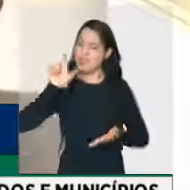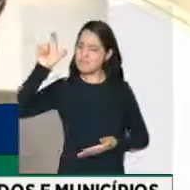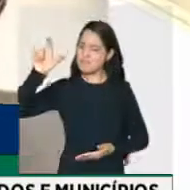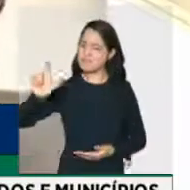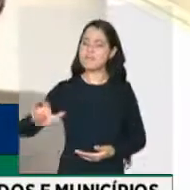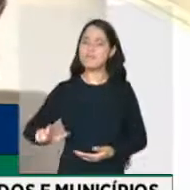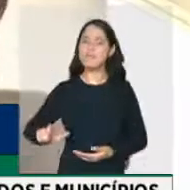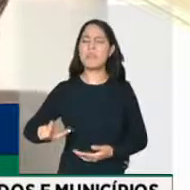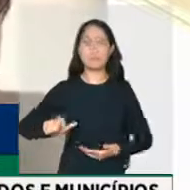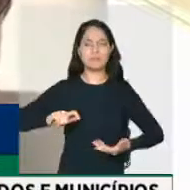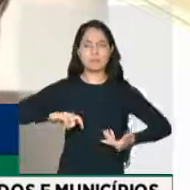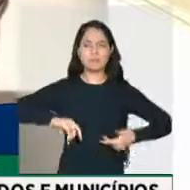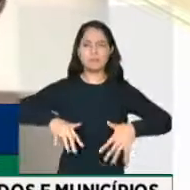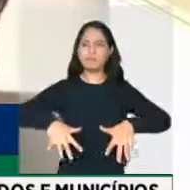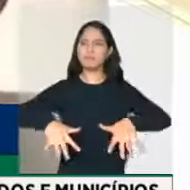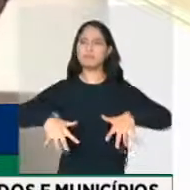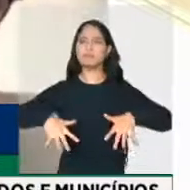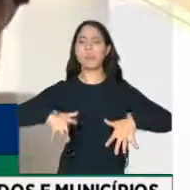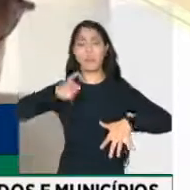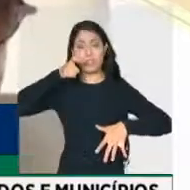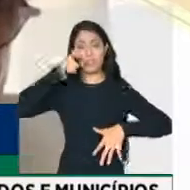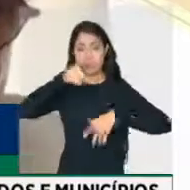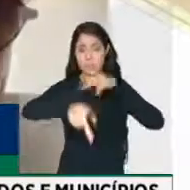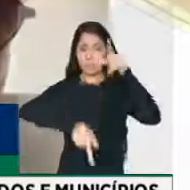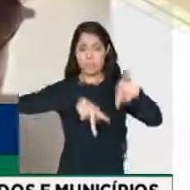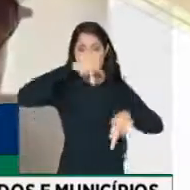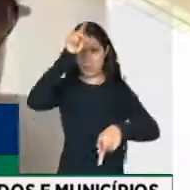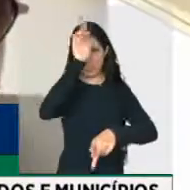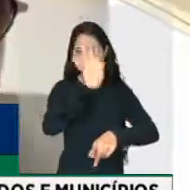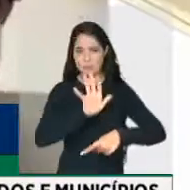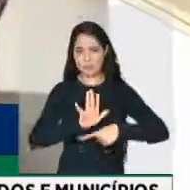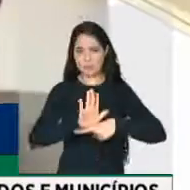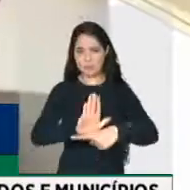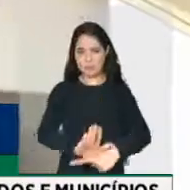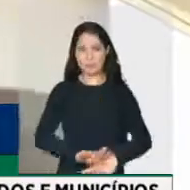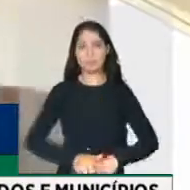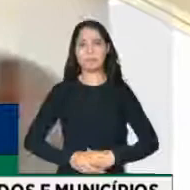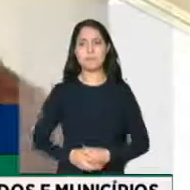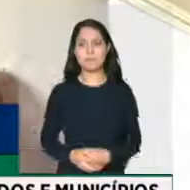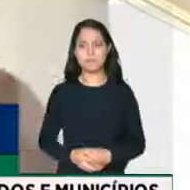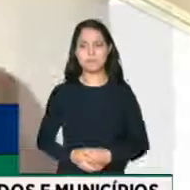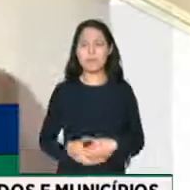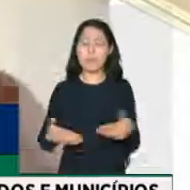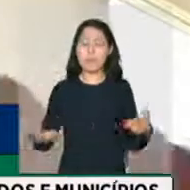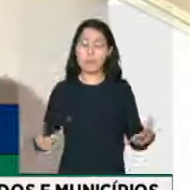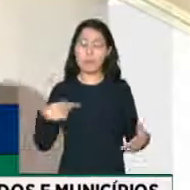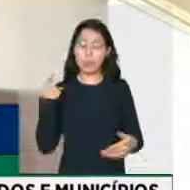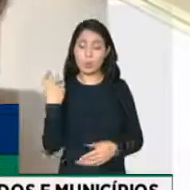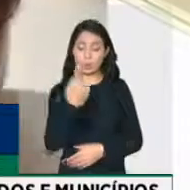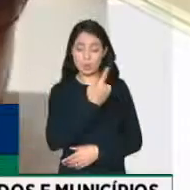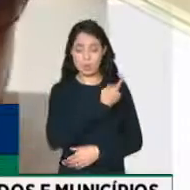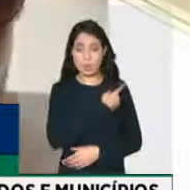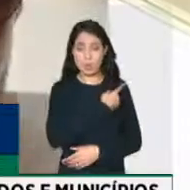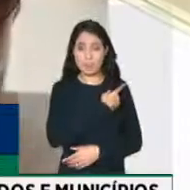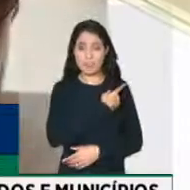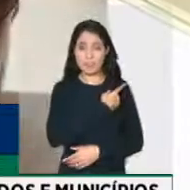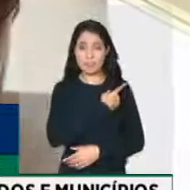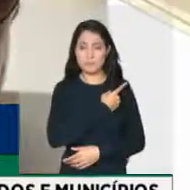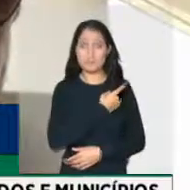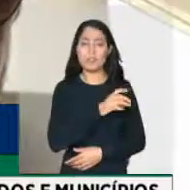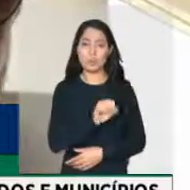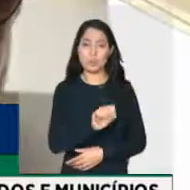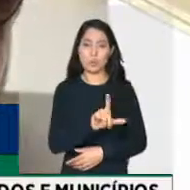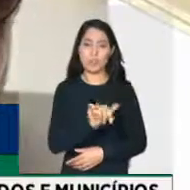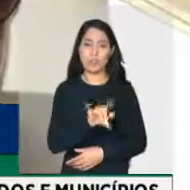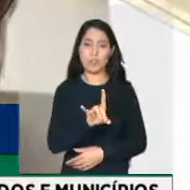olhando o real interesse do povo brasileiro. Então, o Solidariedade encaminha sim nessa matéria. Mas eu queria,